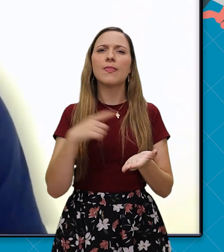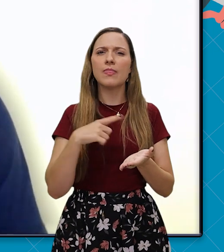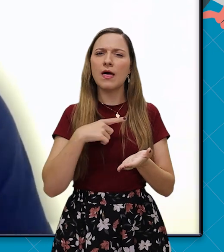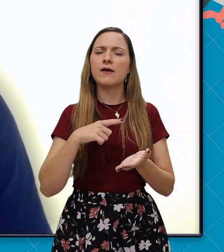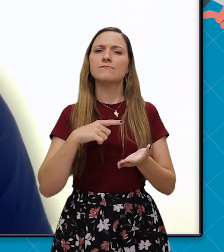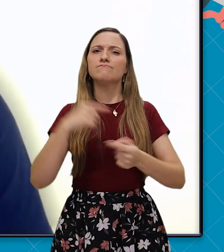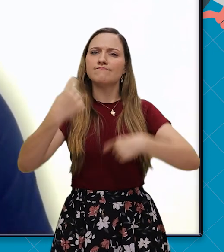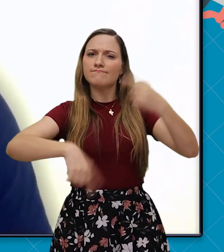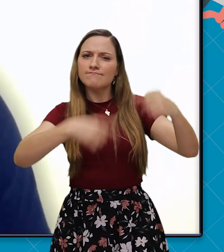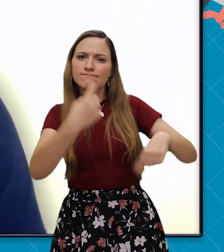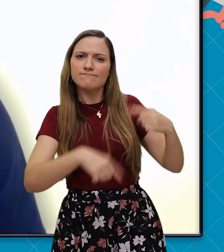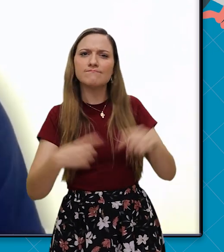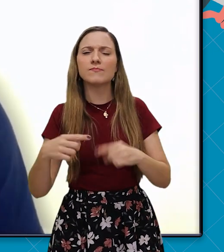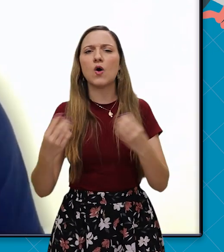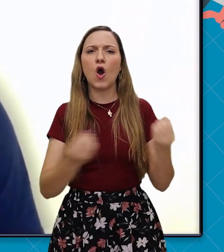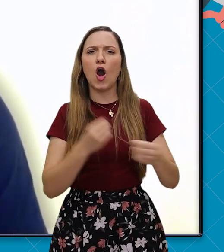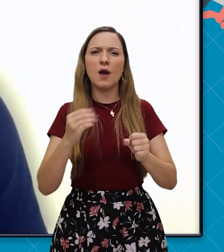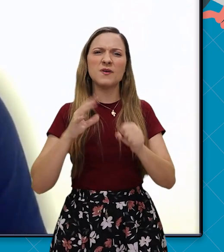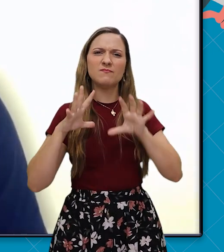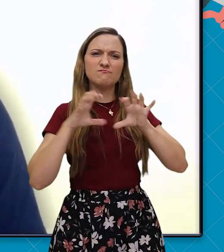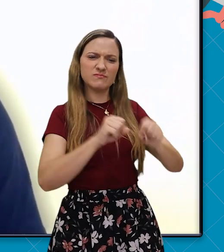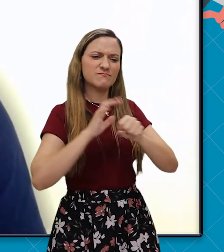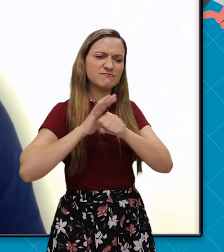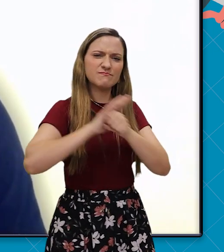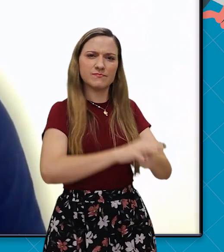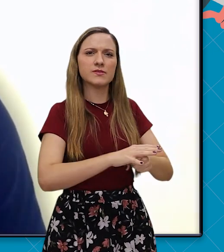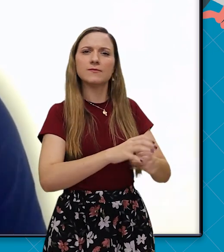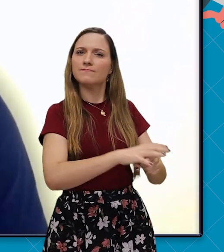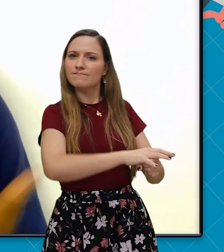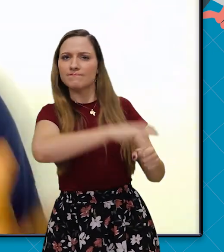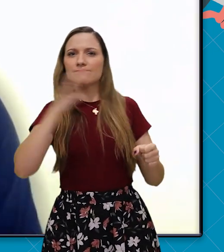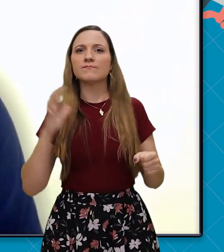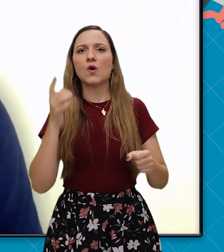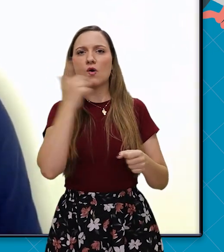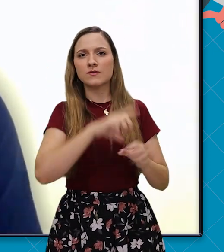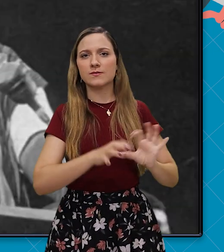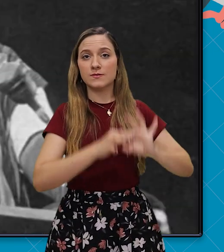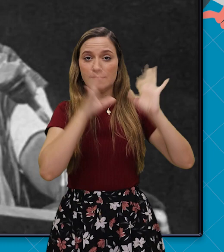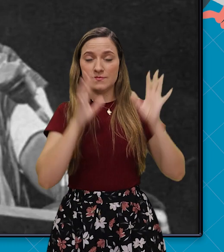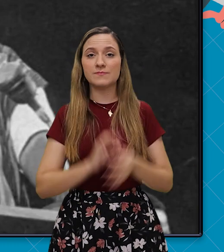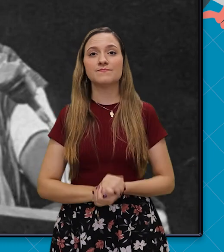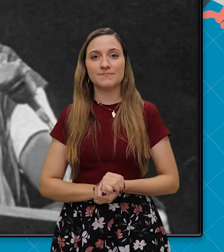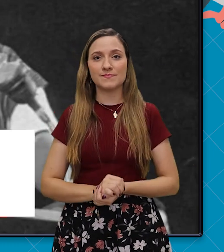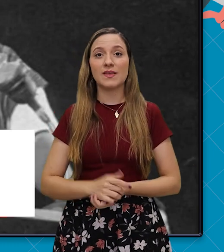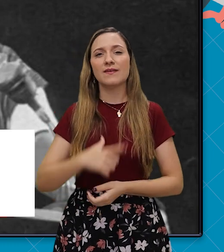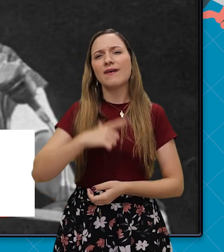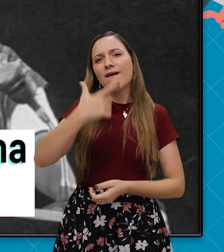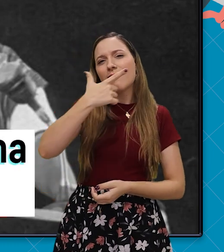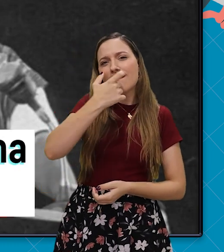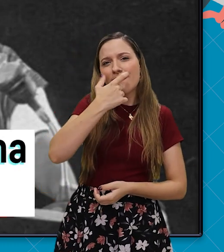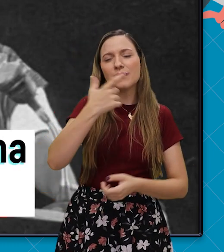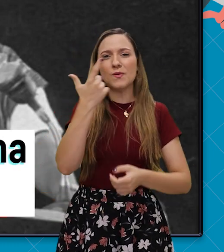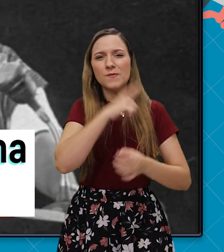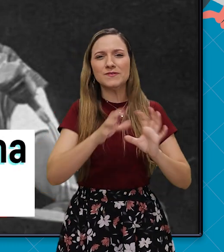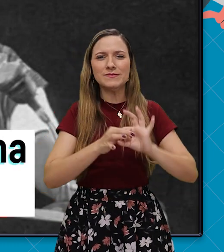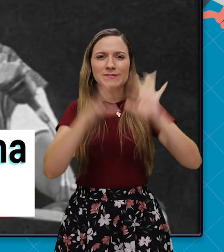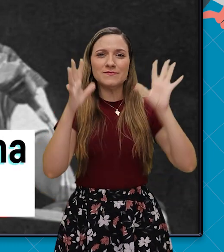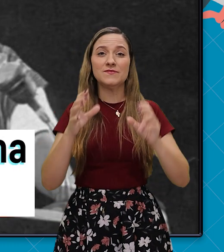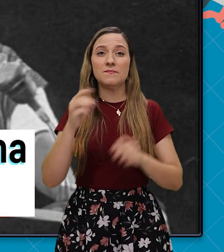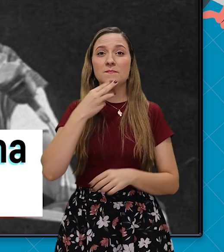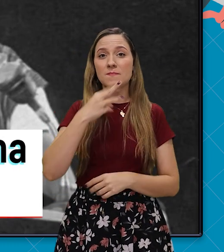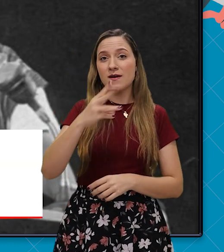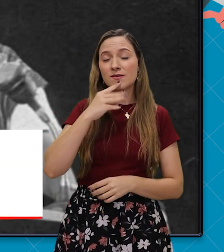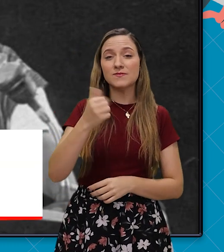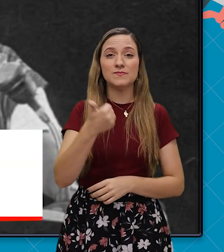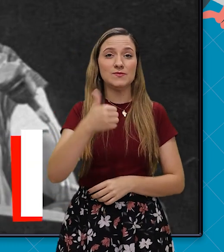e avançou com as questões de descolonização da África. Com a independência do Gana em março